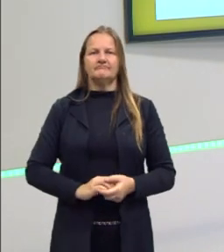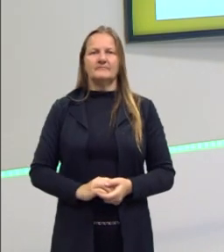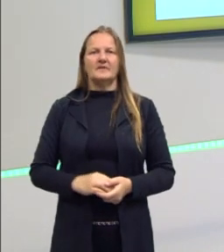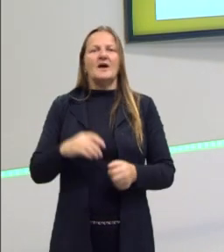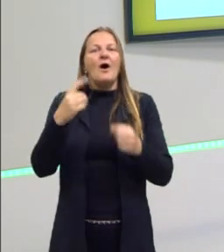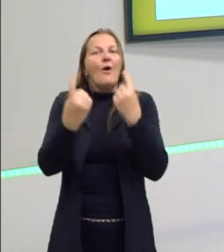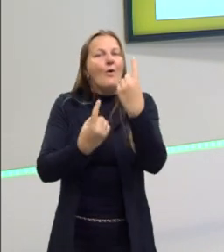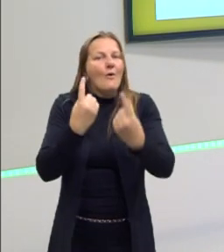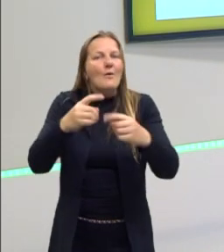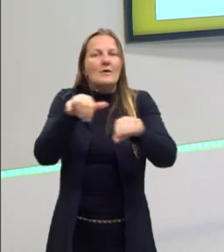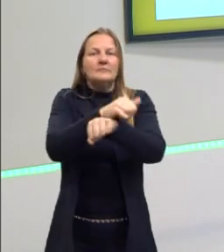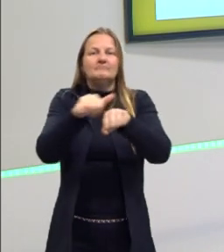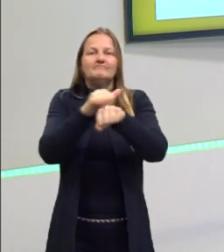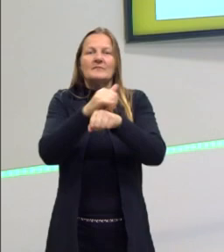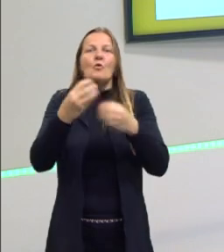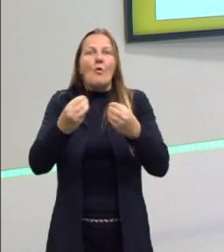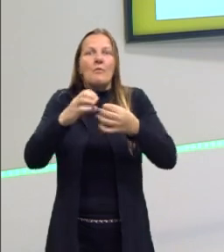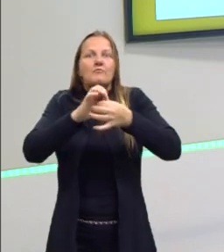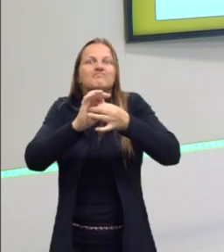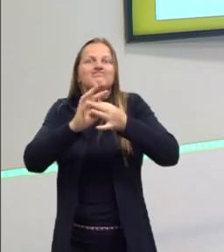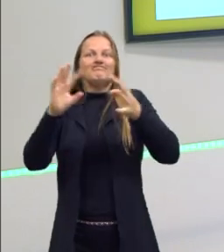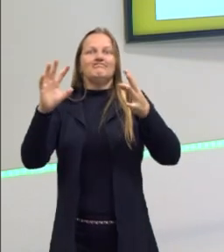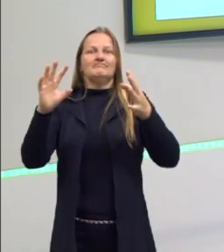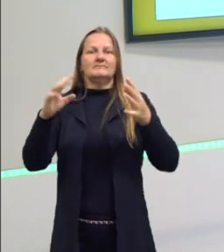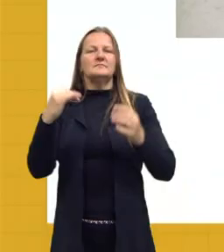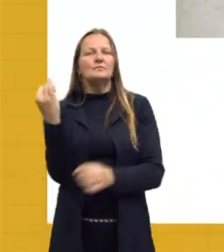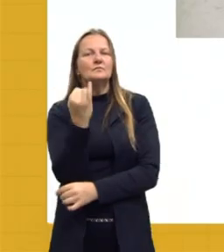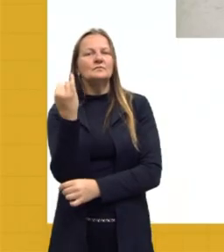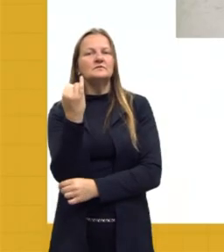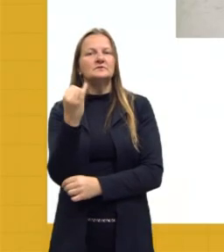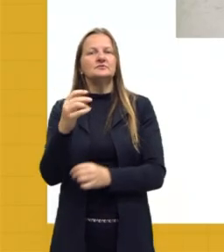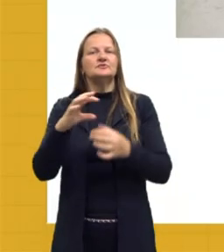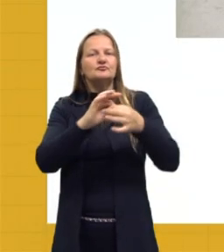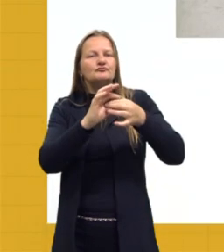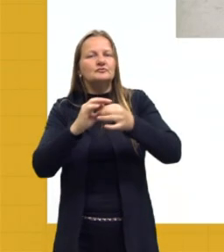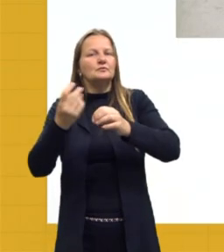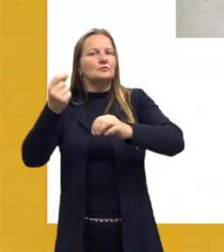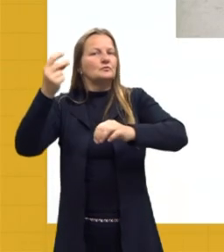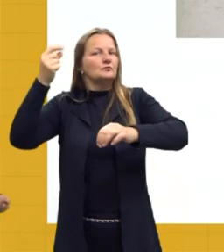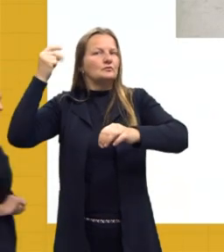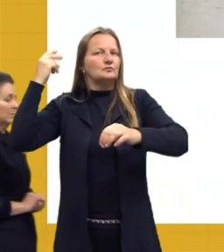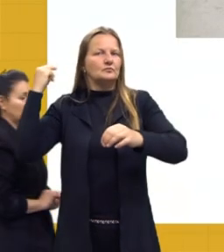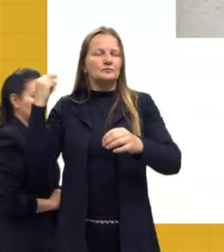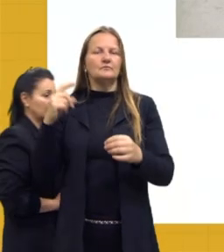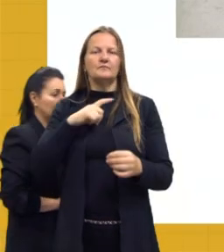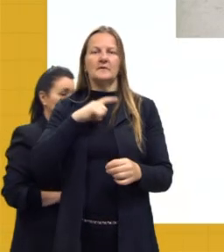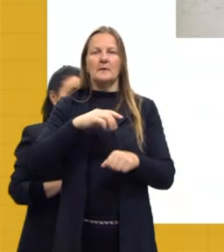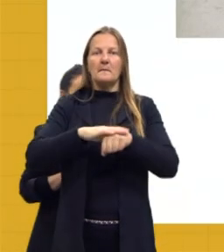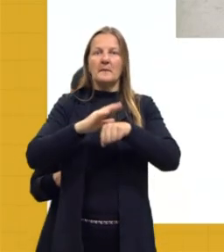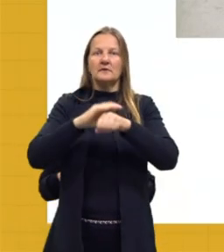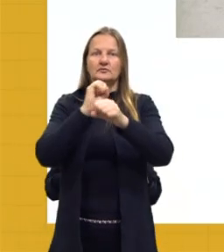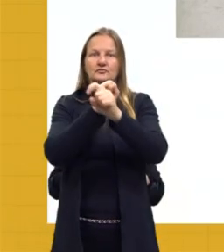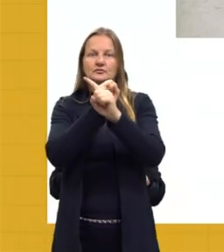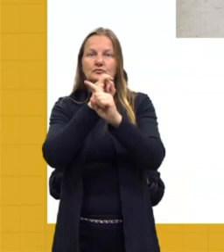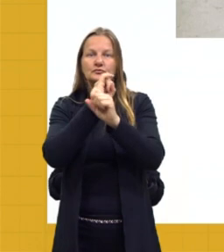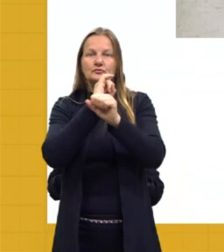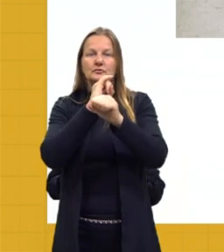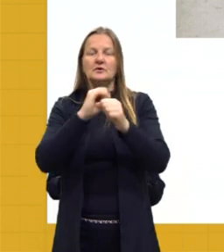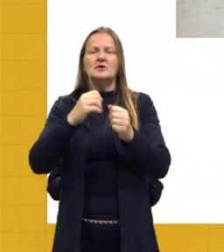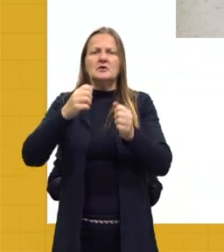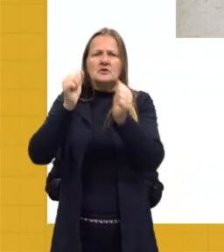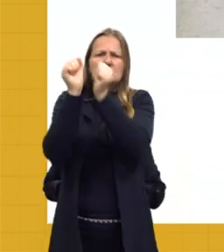estratégias de libertação que eram importantes na época. E uma delas, que era principalmente utilizada por